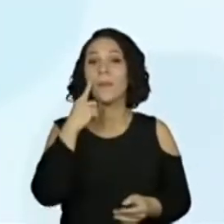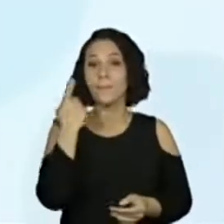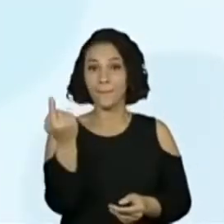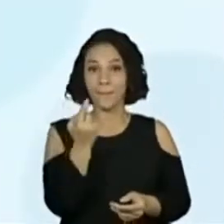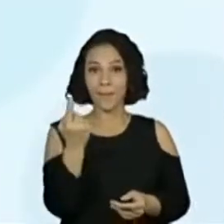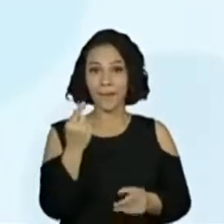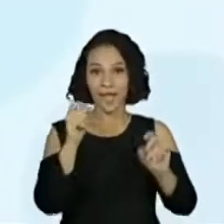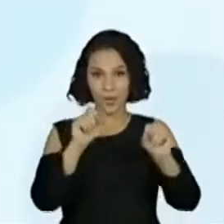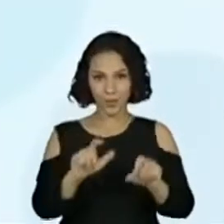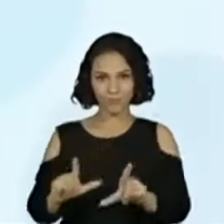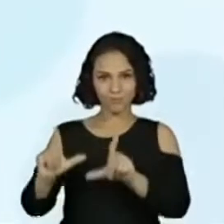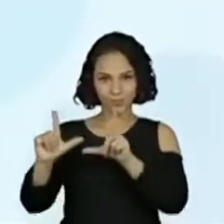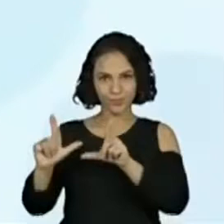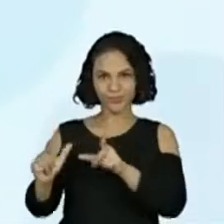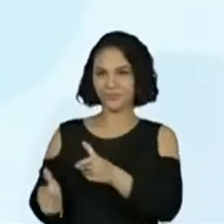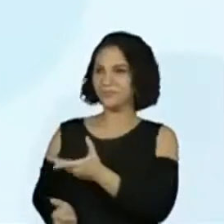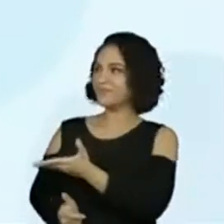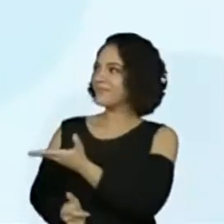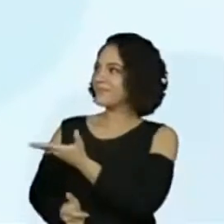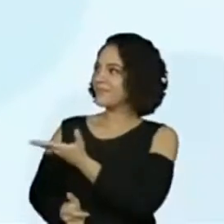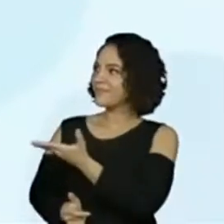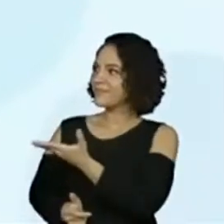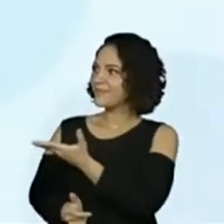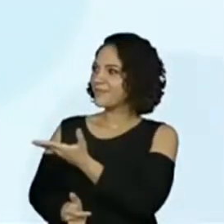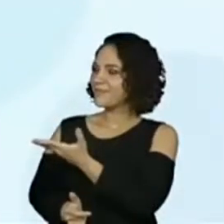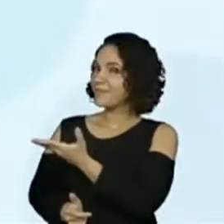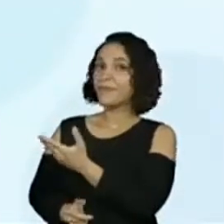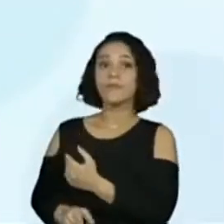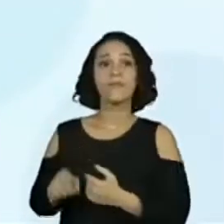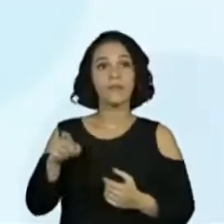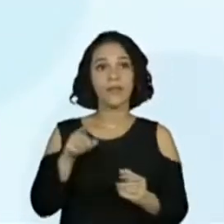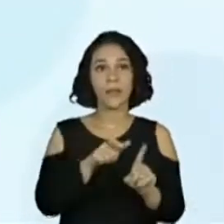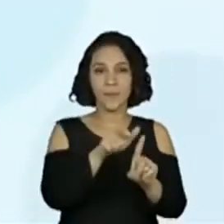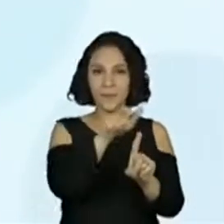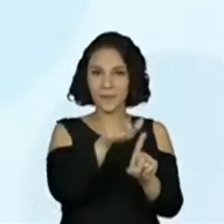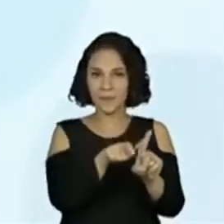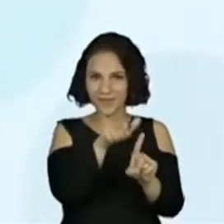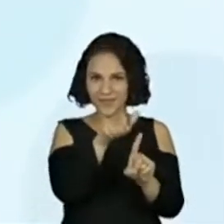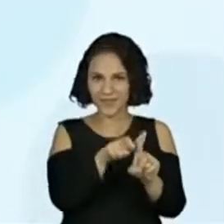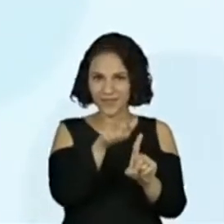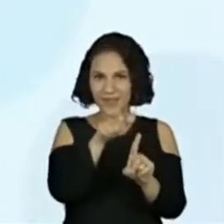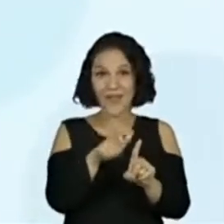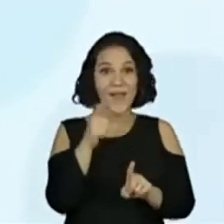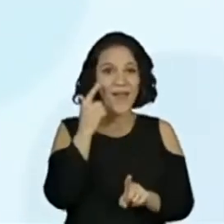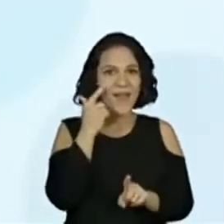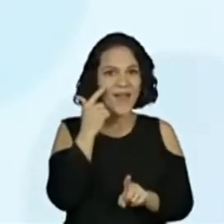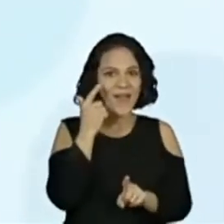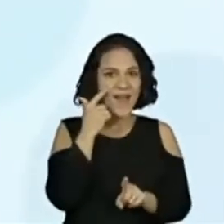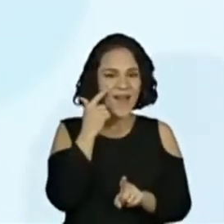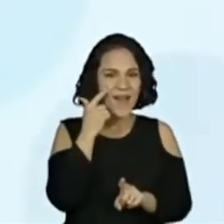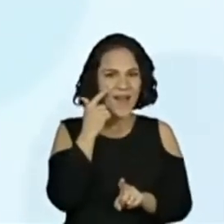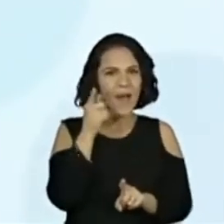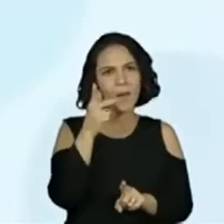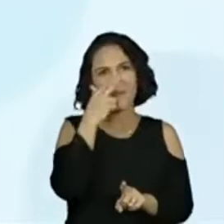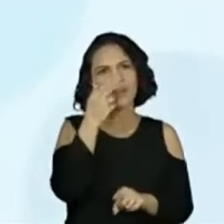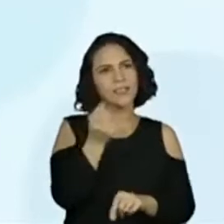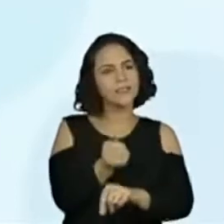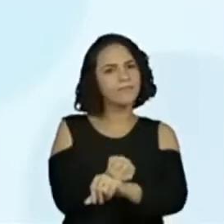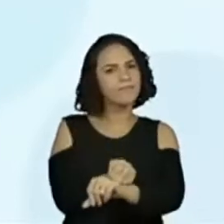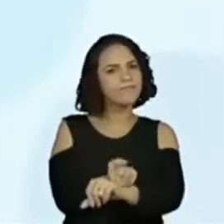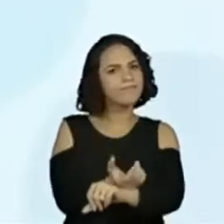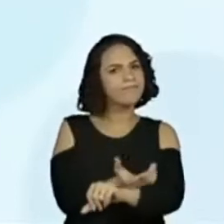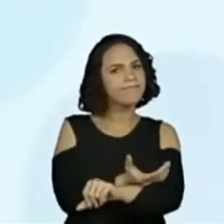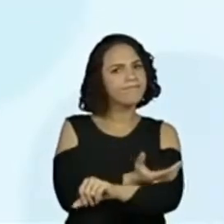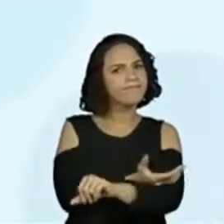a gente tem a personagem aí, e olha como foi marcado algumas sensações que quer